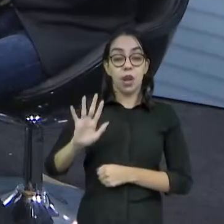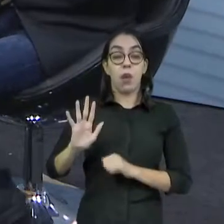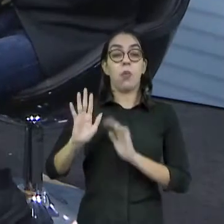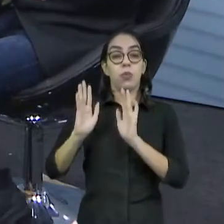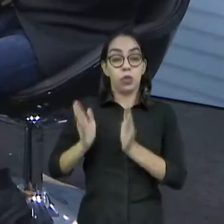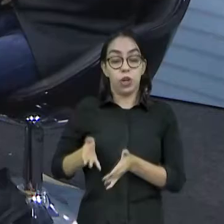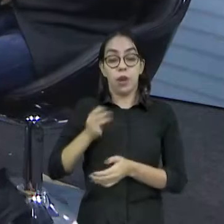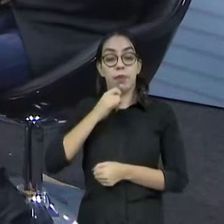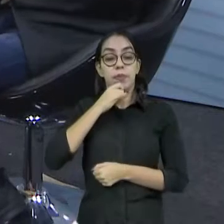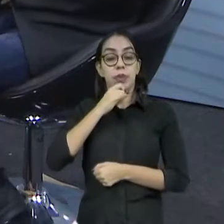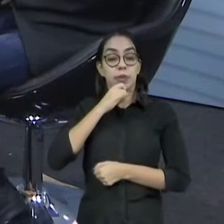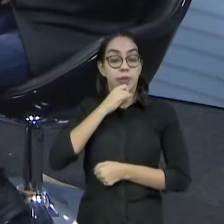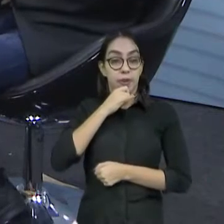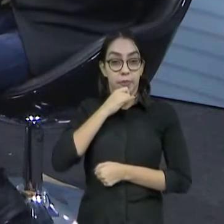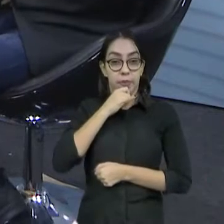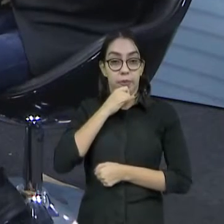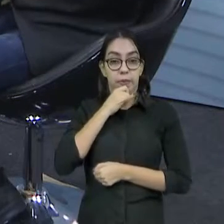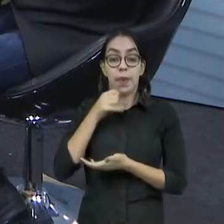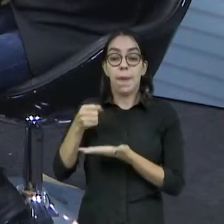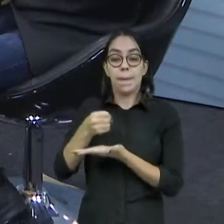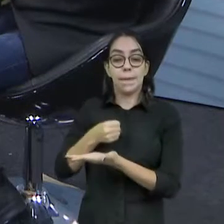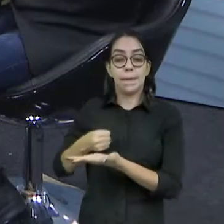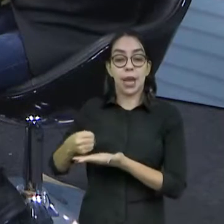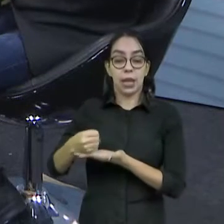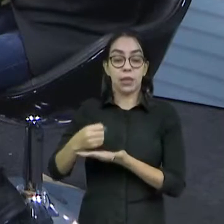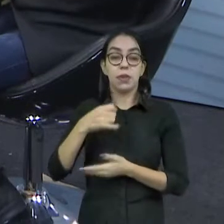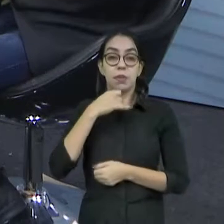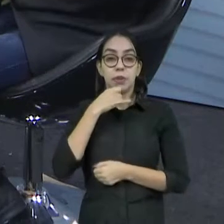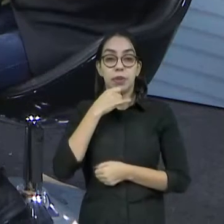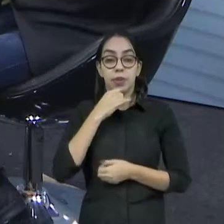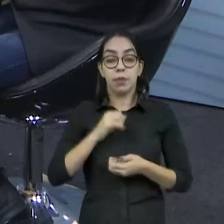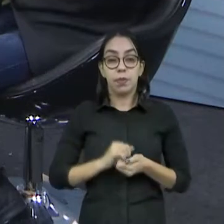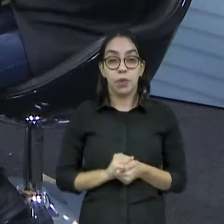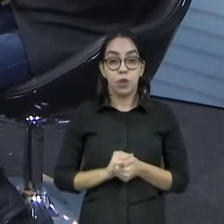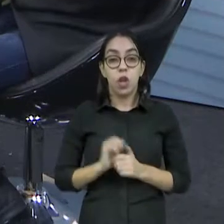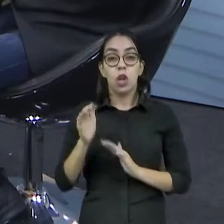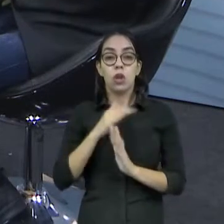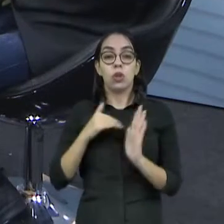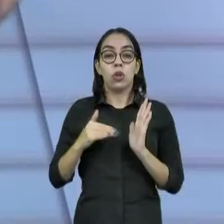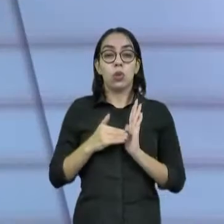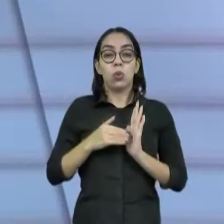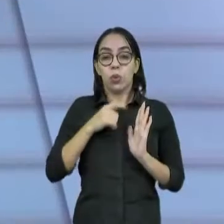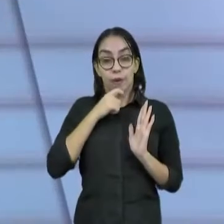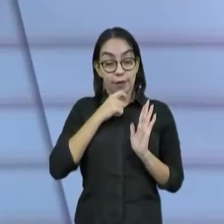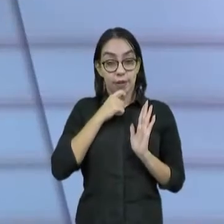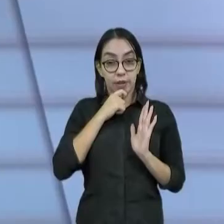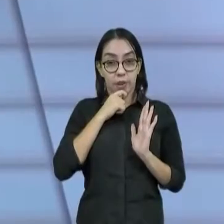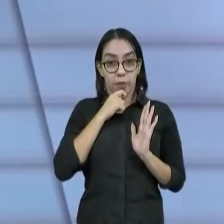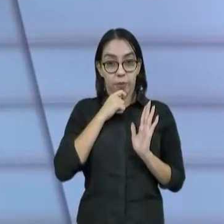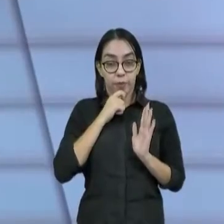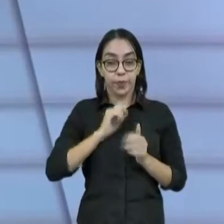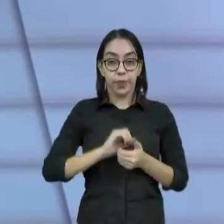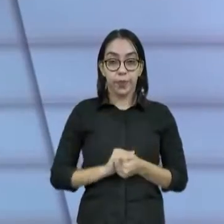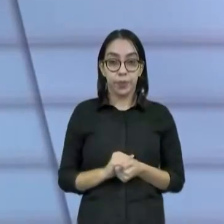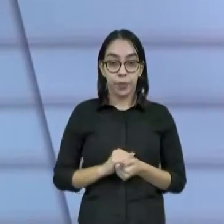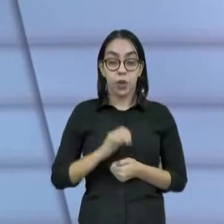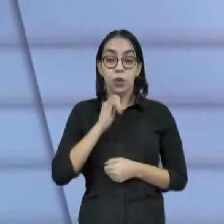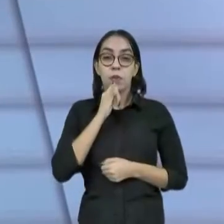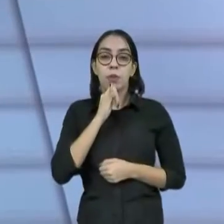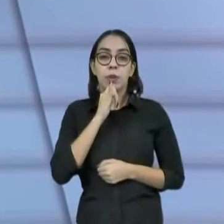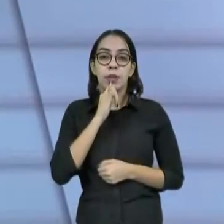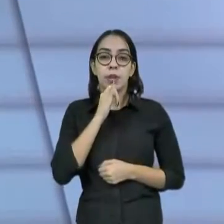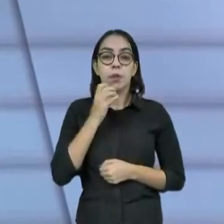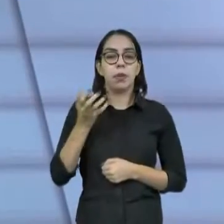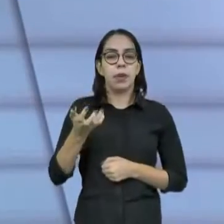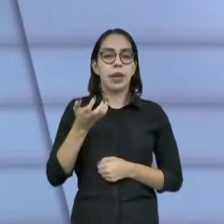Por exemplo, a gente definiu que nem todas as dimensões serão ativadas de largada. Por exemplo, investidores,